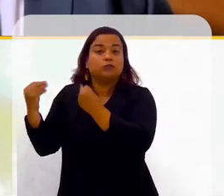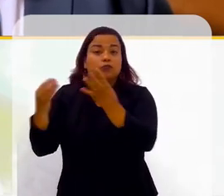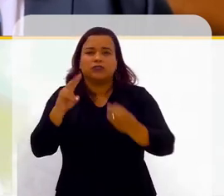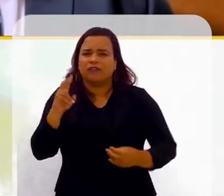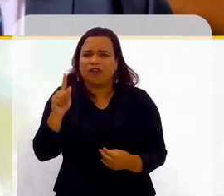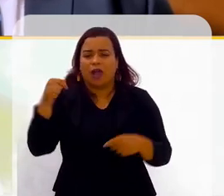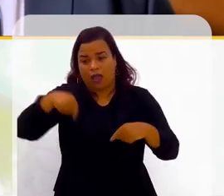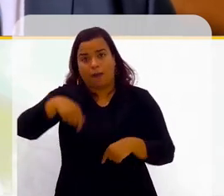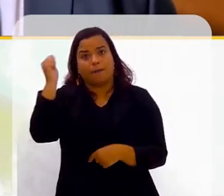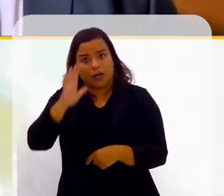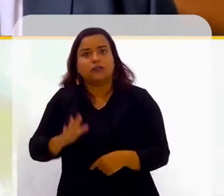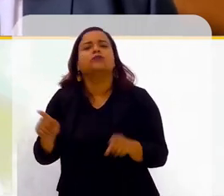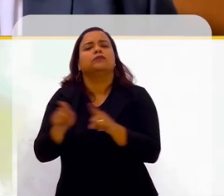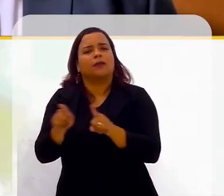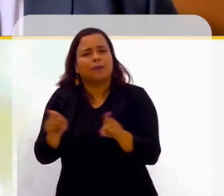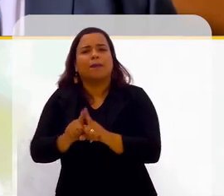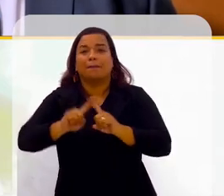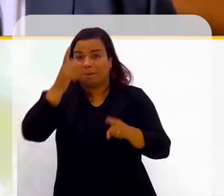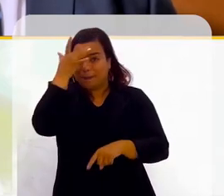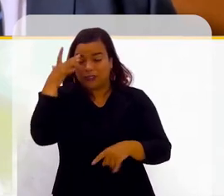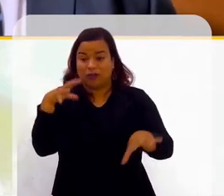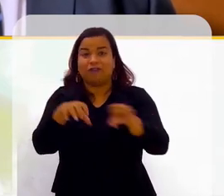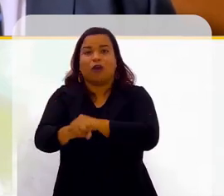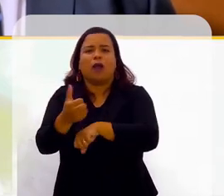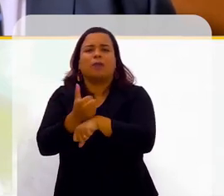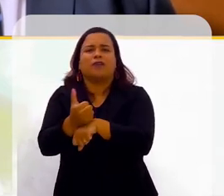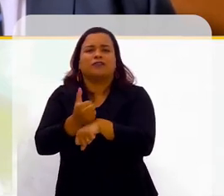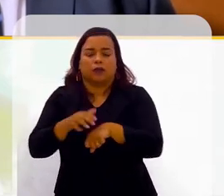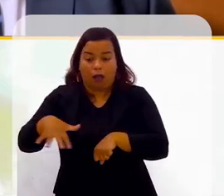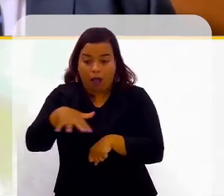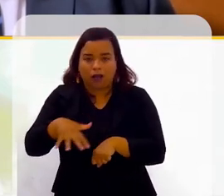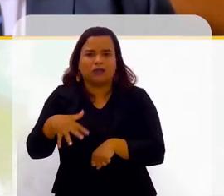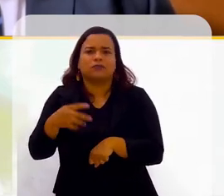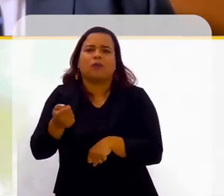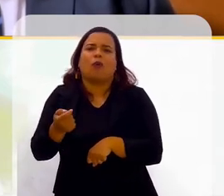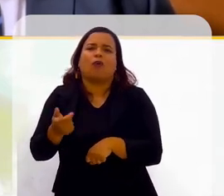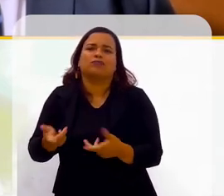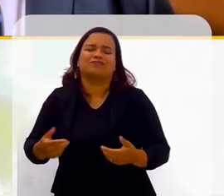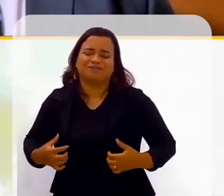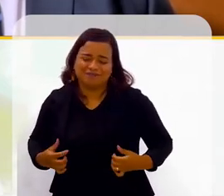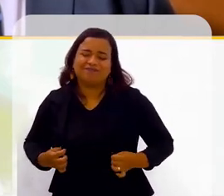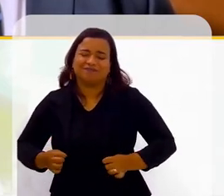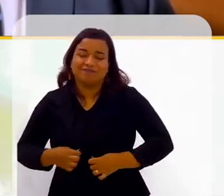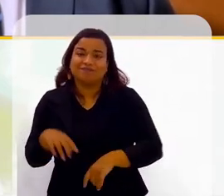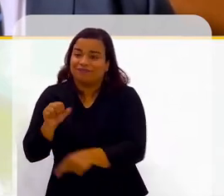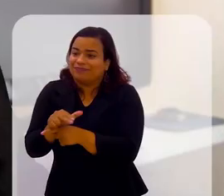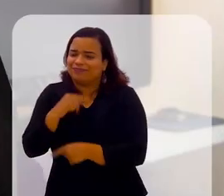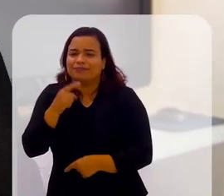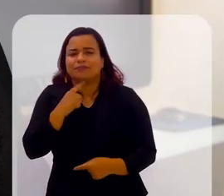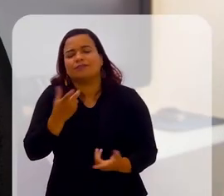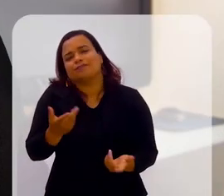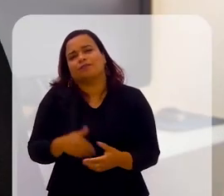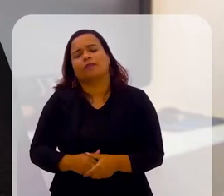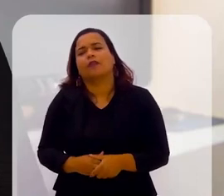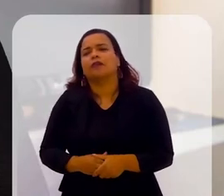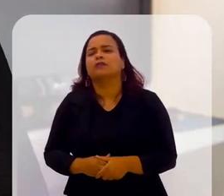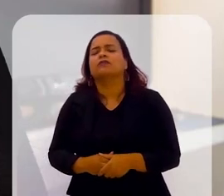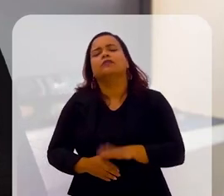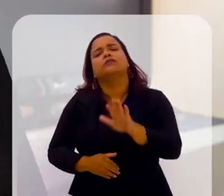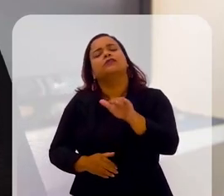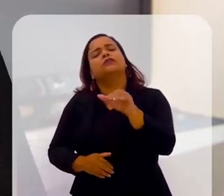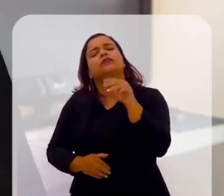vagas no Brasil e poucos profissionais bem formados na área. Certo. E o seu